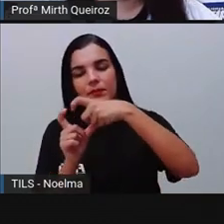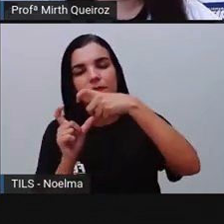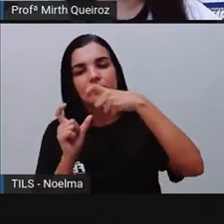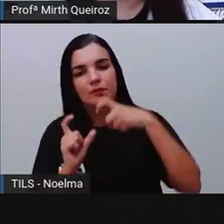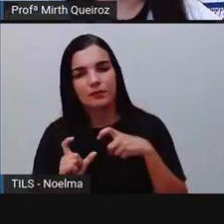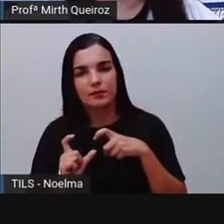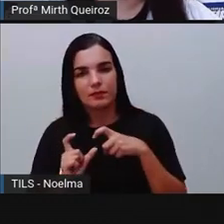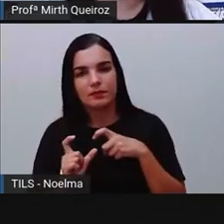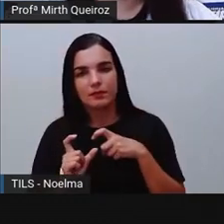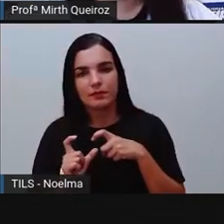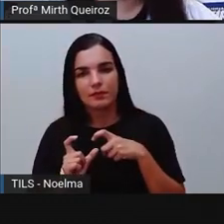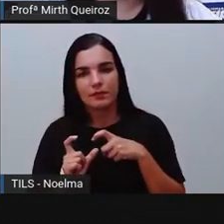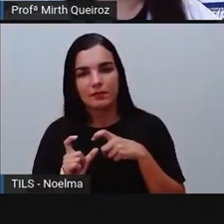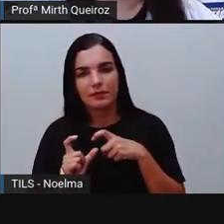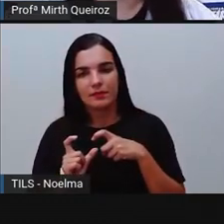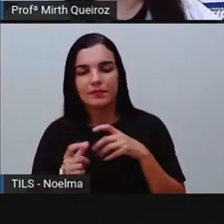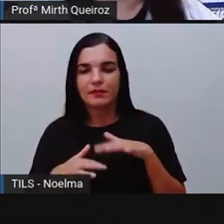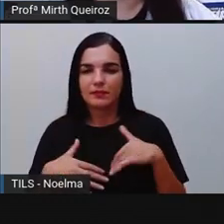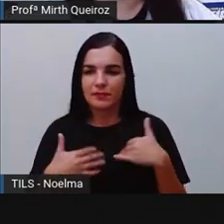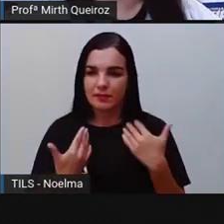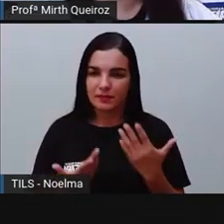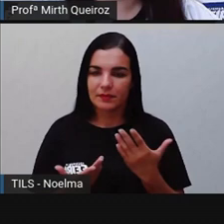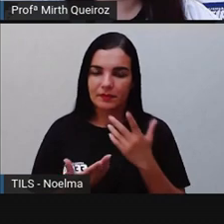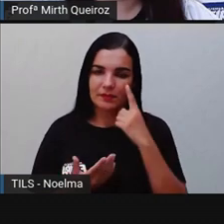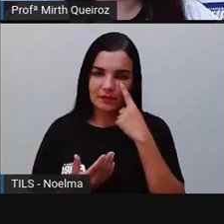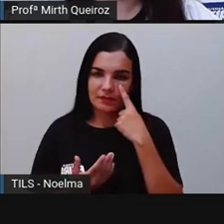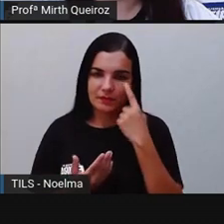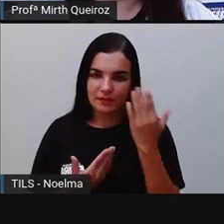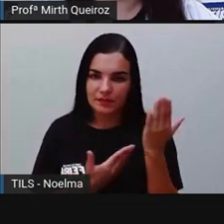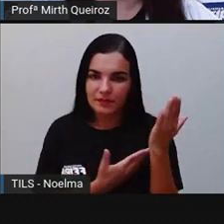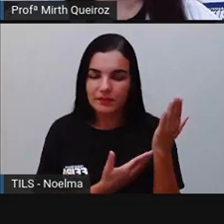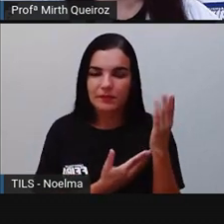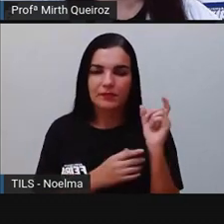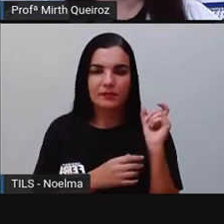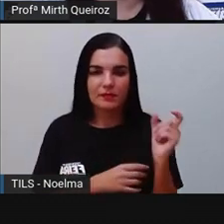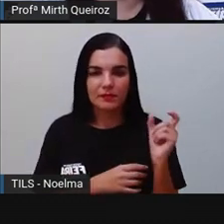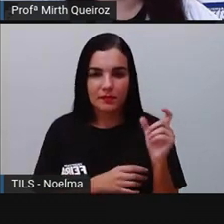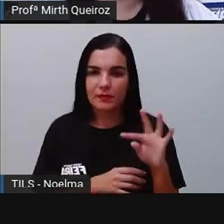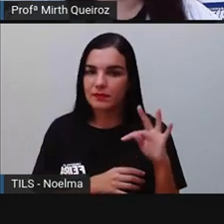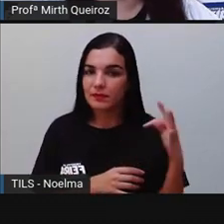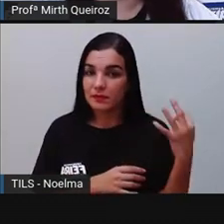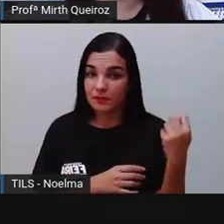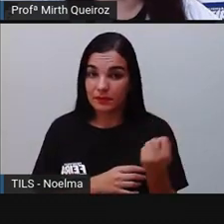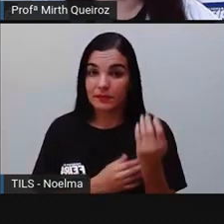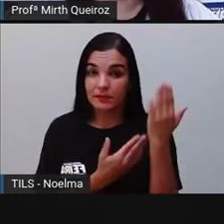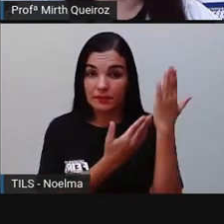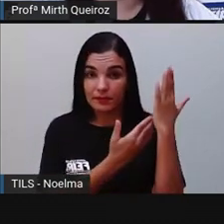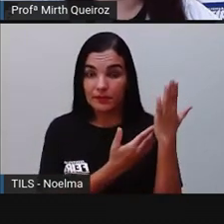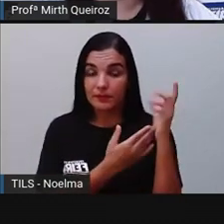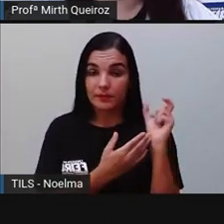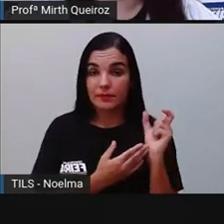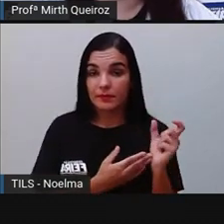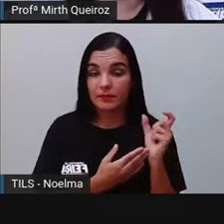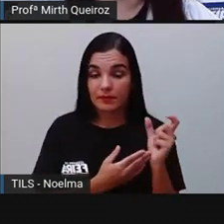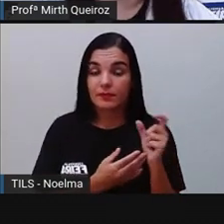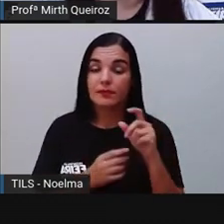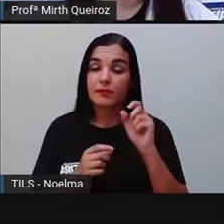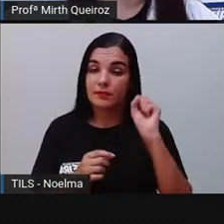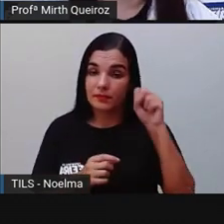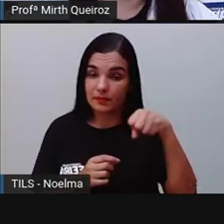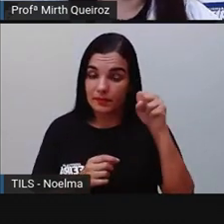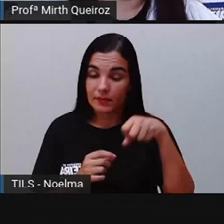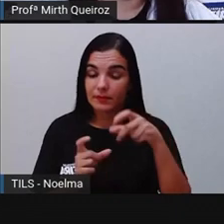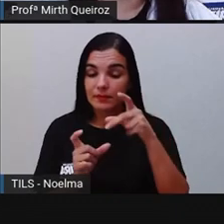nã, ó, banana, esse nã aqui no meio, né? Que é a penúltima sílaba,